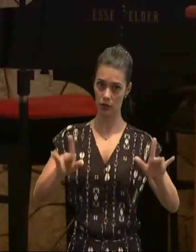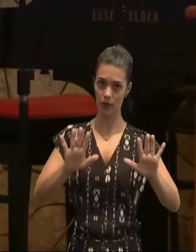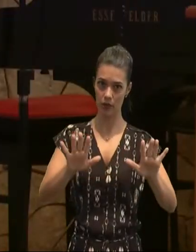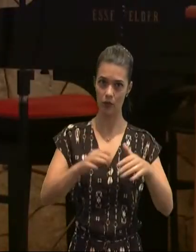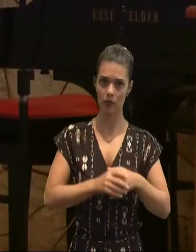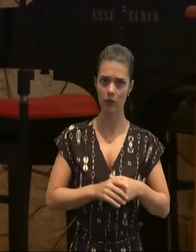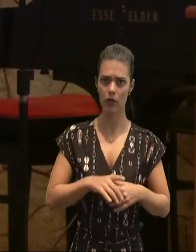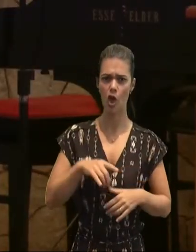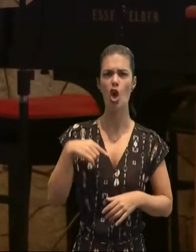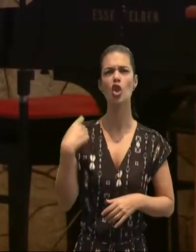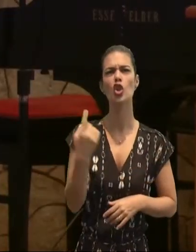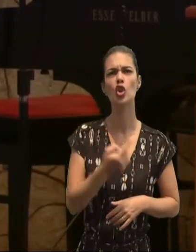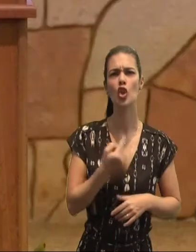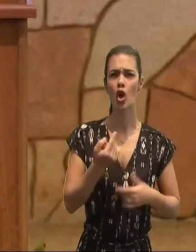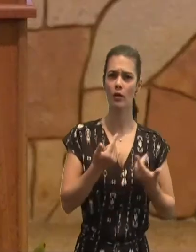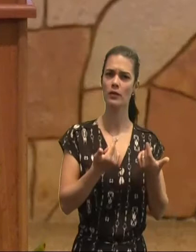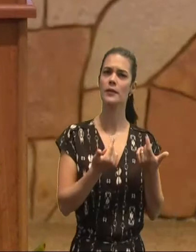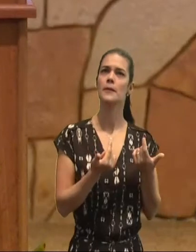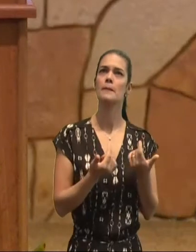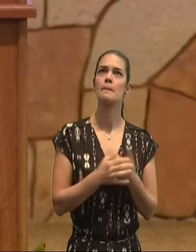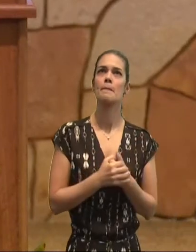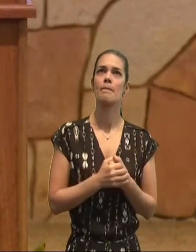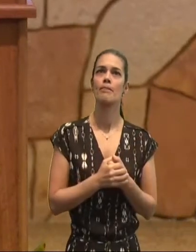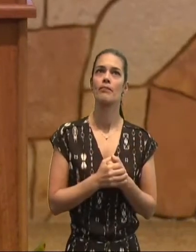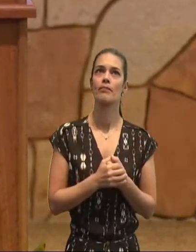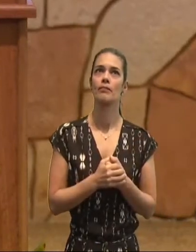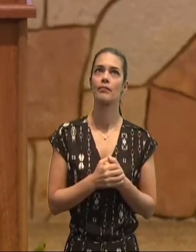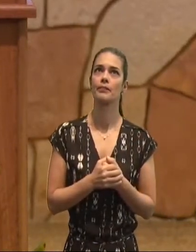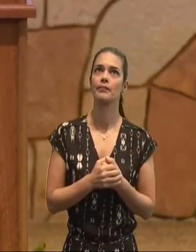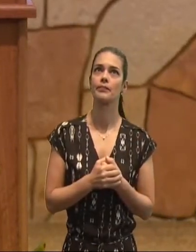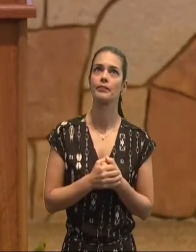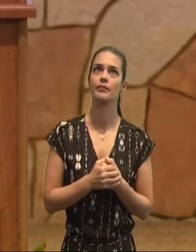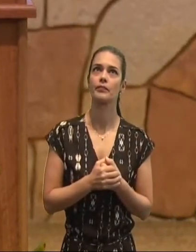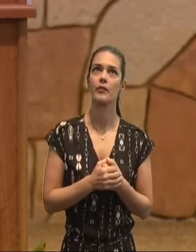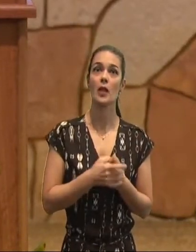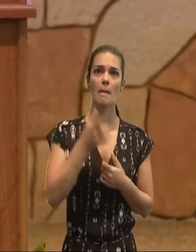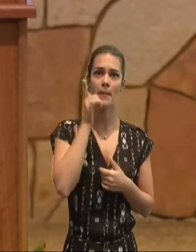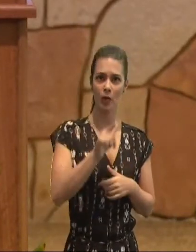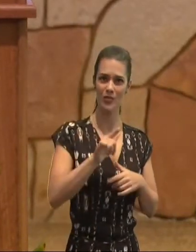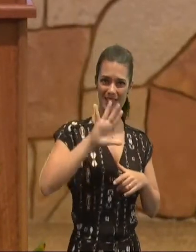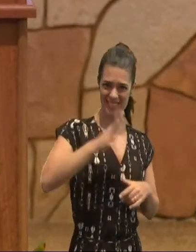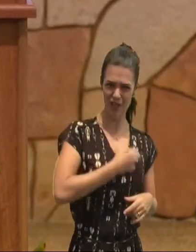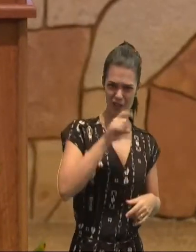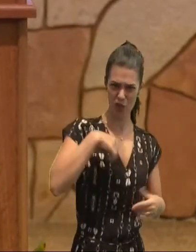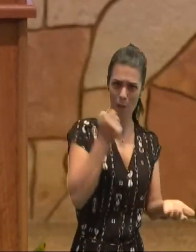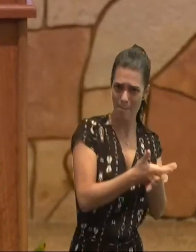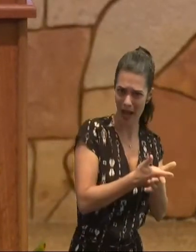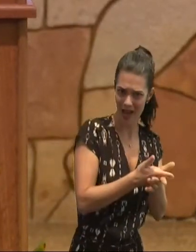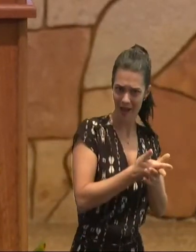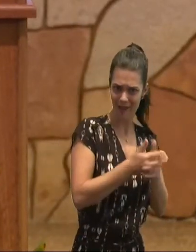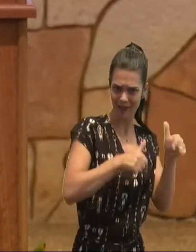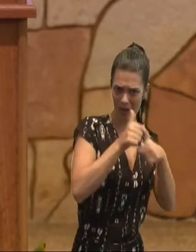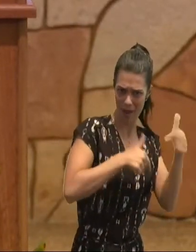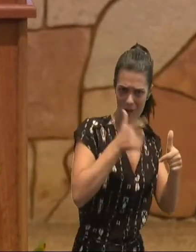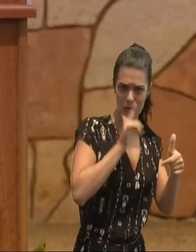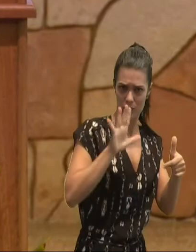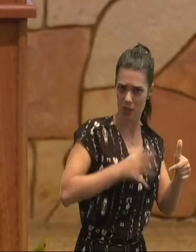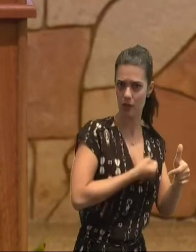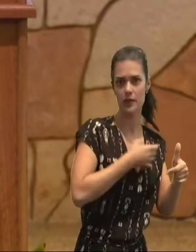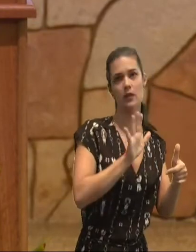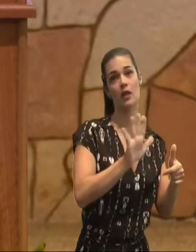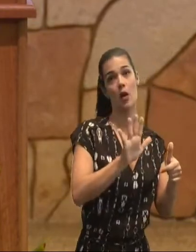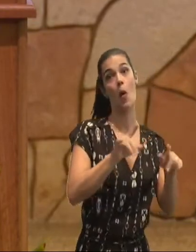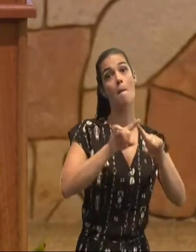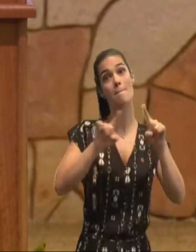nós não fazemos, nada, nada, perdão, para sermos salvos, mas uma vez salvos, aí sim,